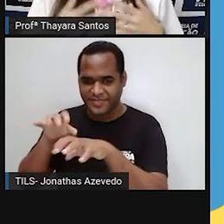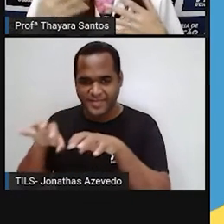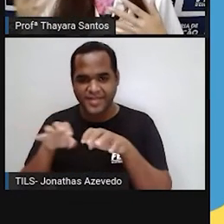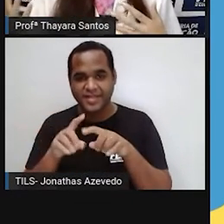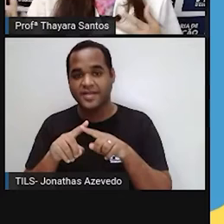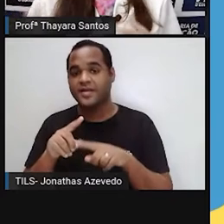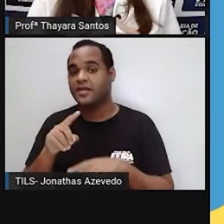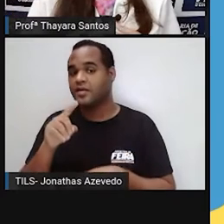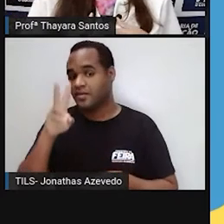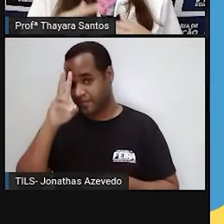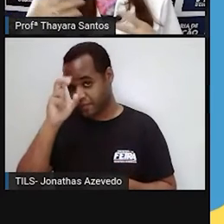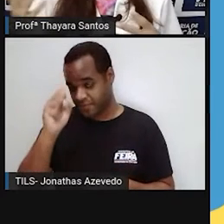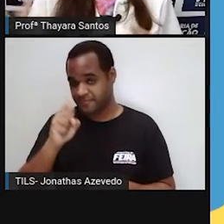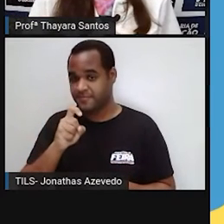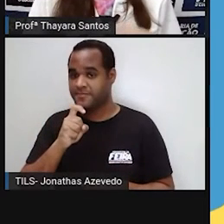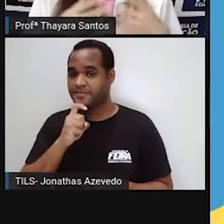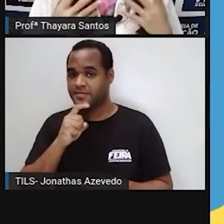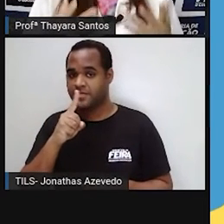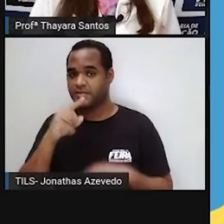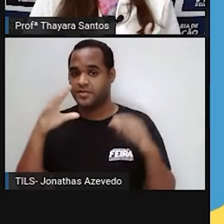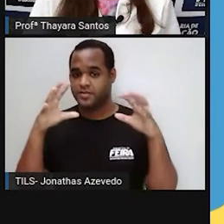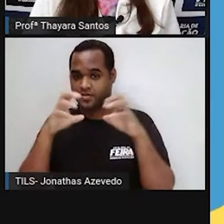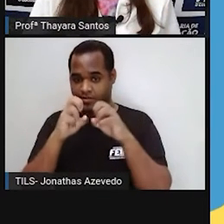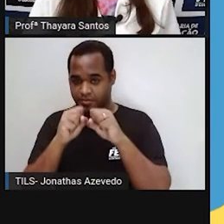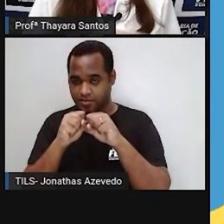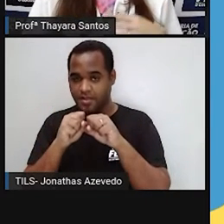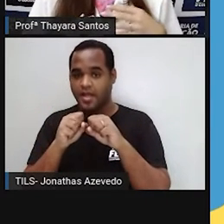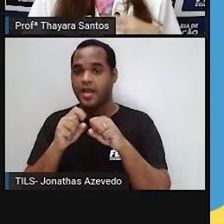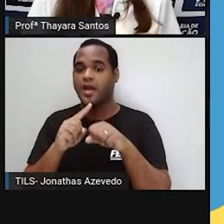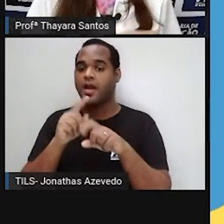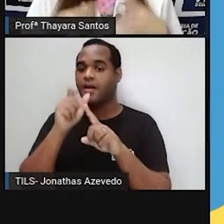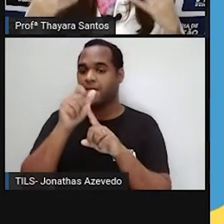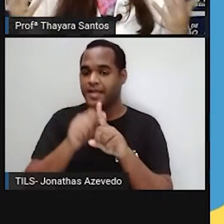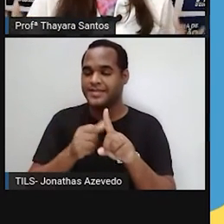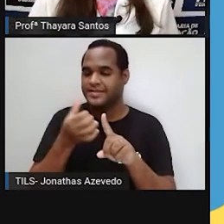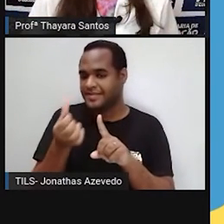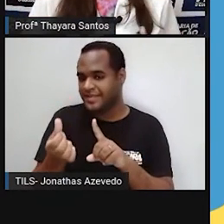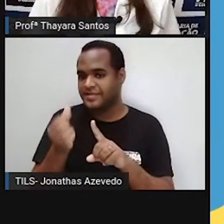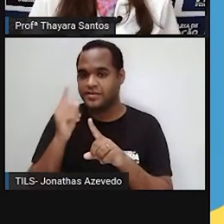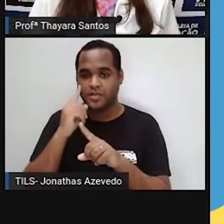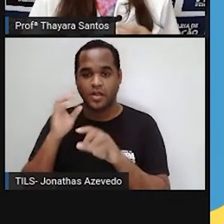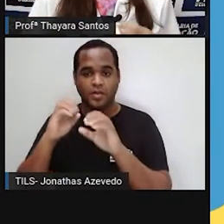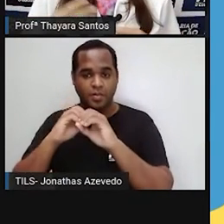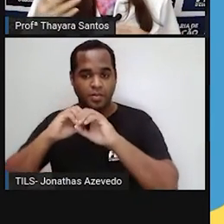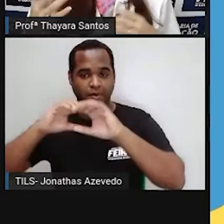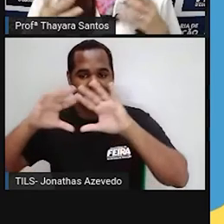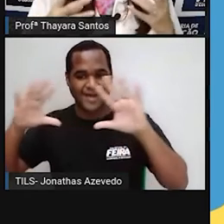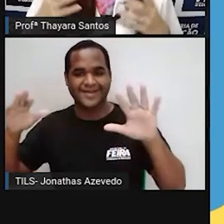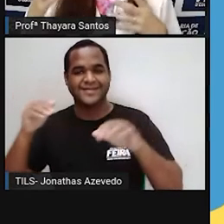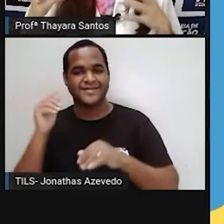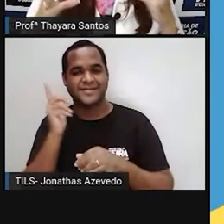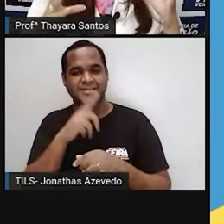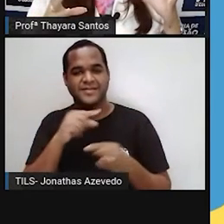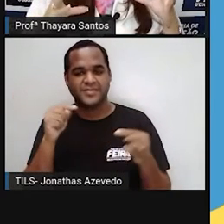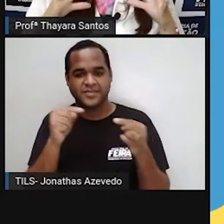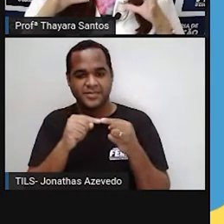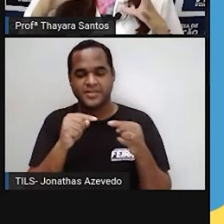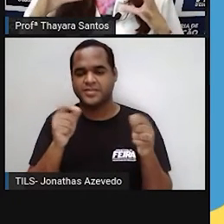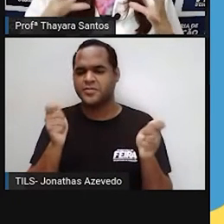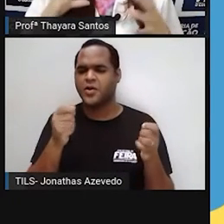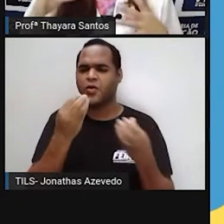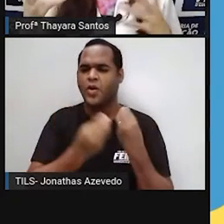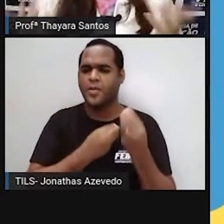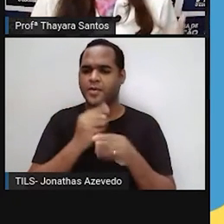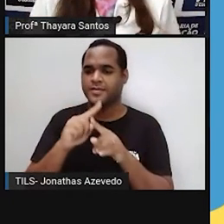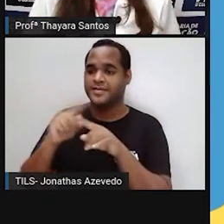fica seis meses completamente no escuro, mesmo estando de dia e fica seis meses completamente tudo claro. tem a ver aí com a